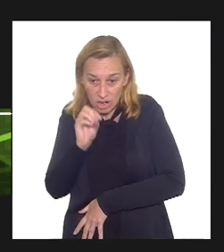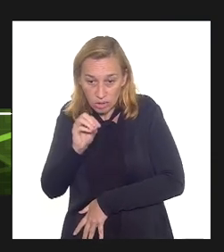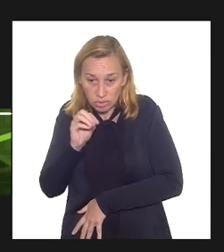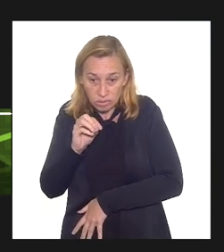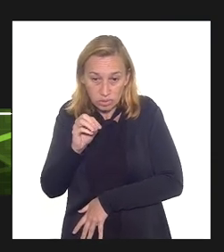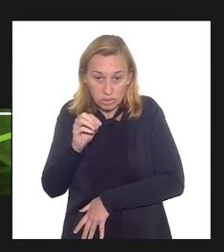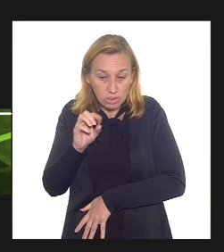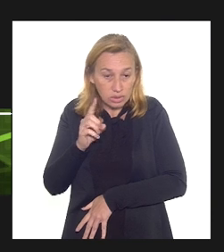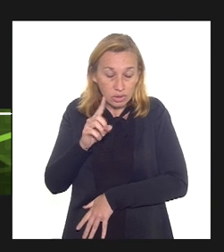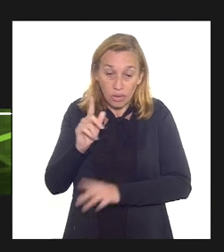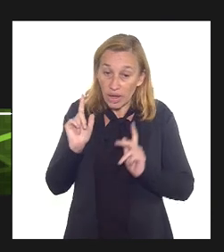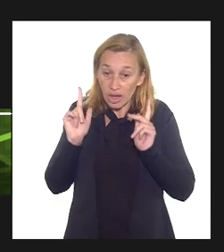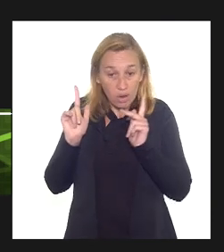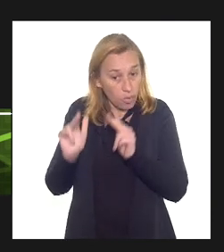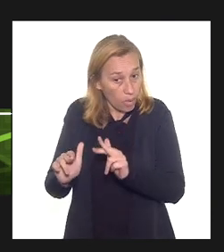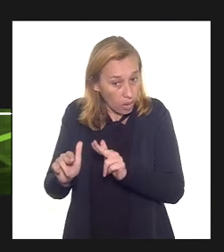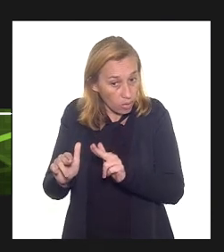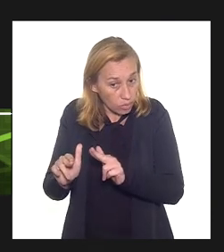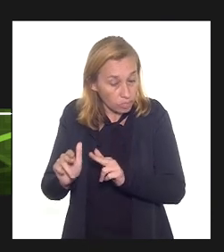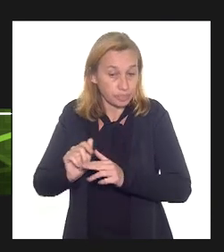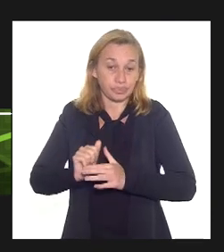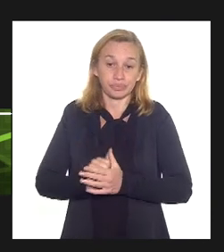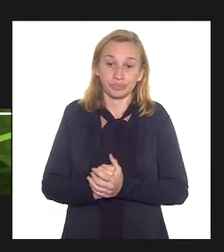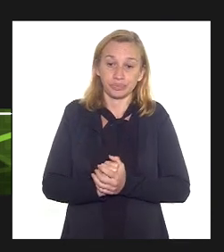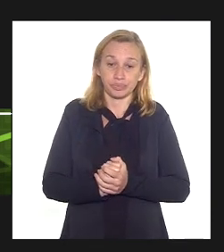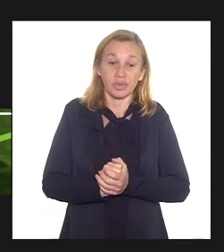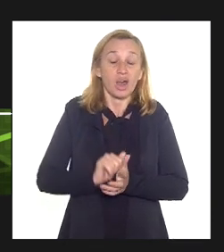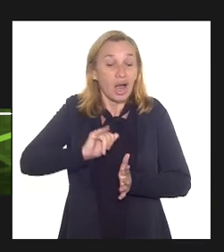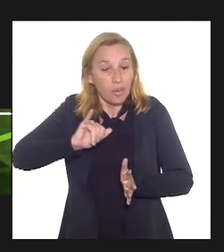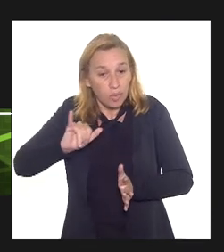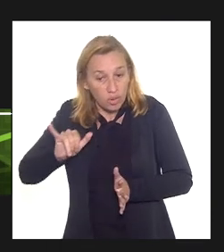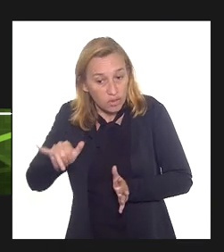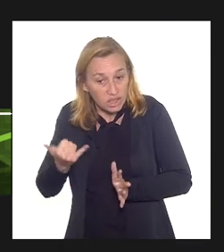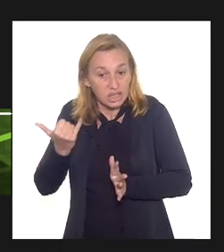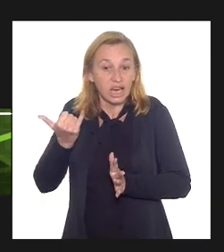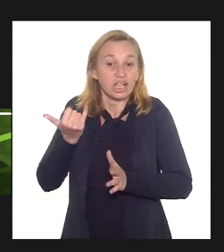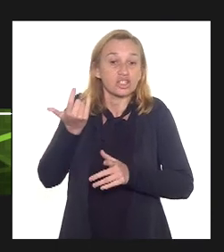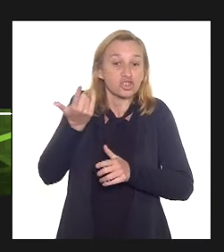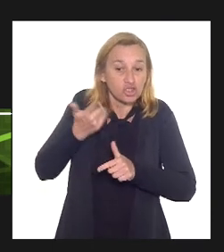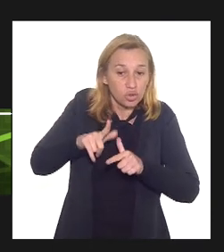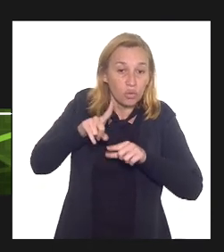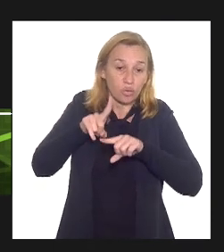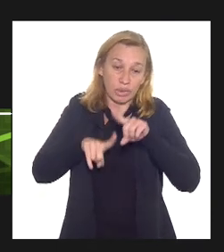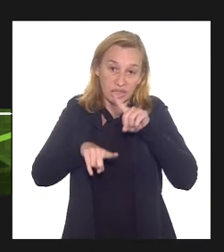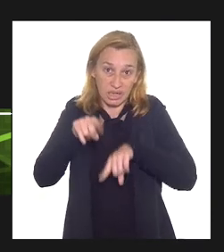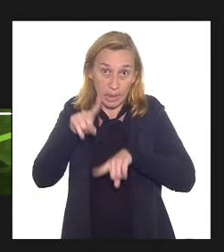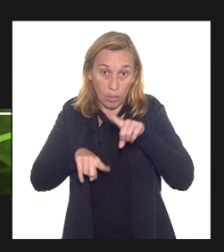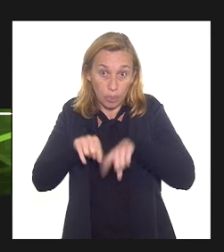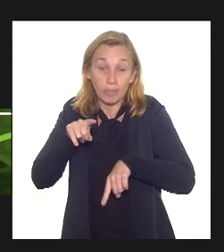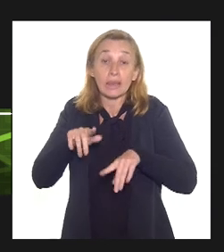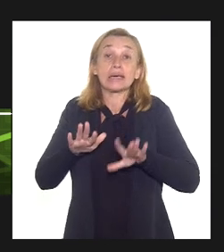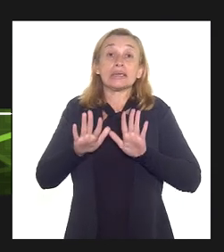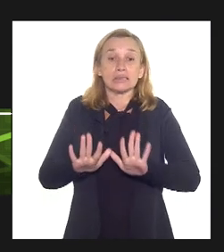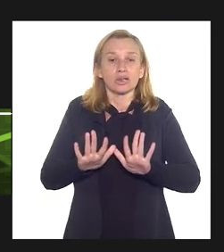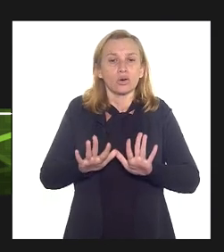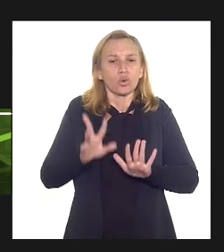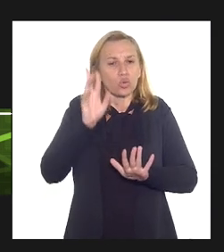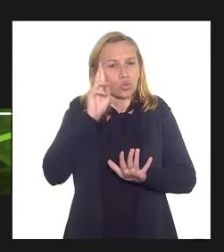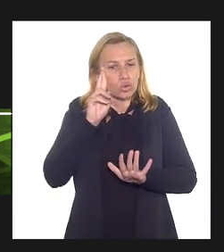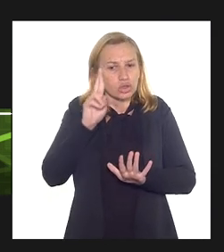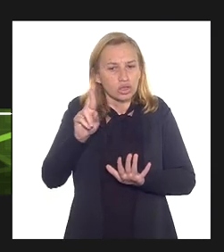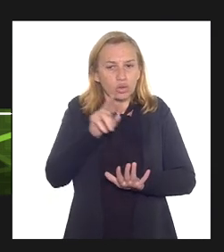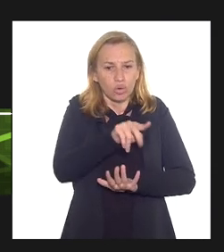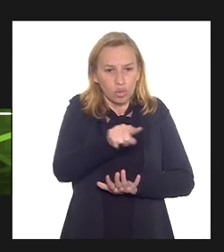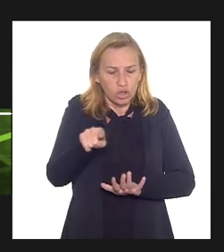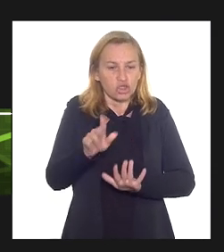dessa plataforma e cortá-la para reaproveitar esse material e aí os senhores estão mandando